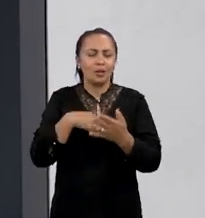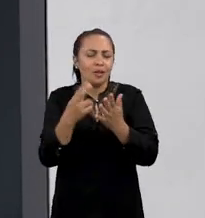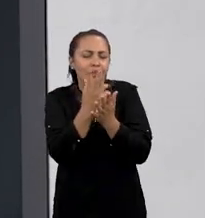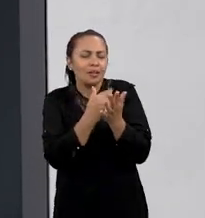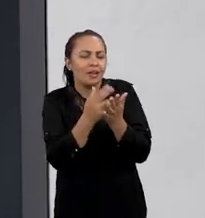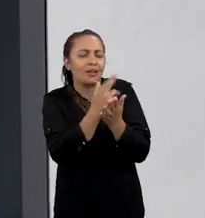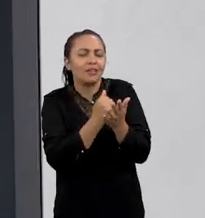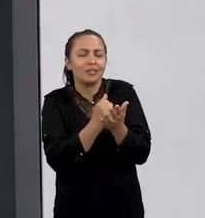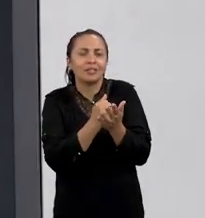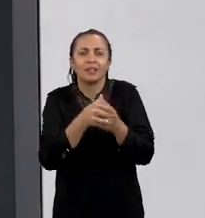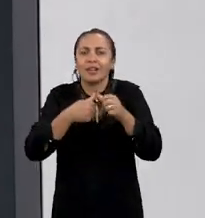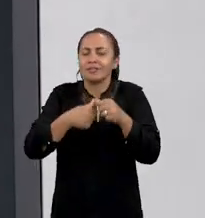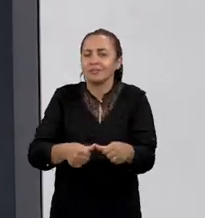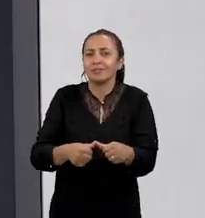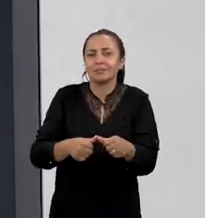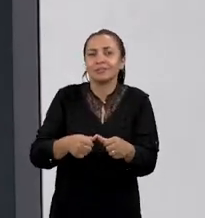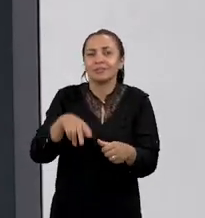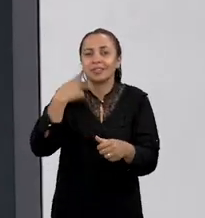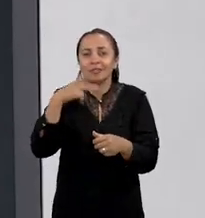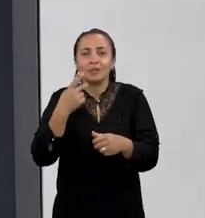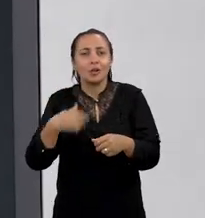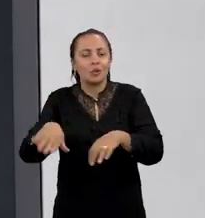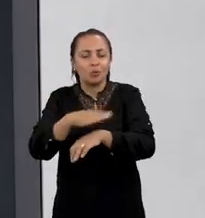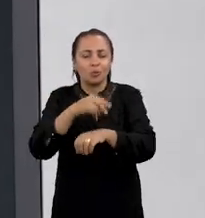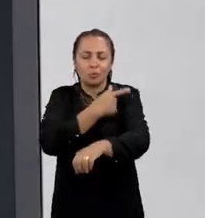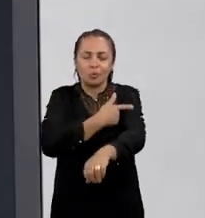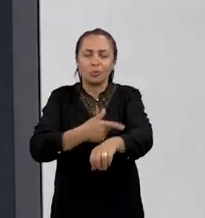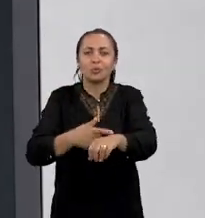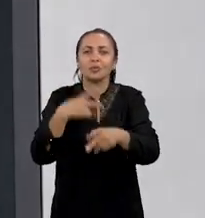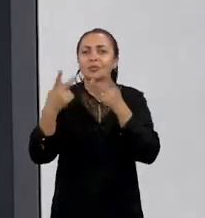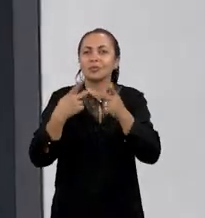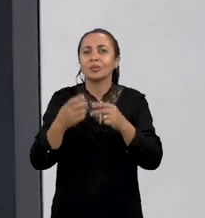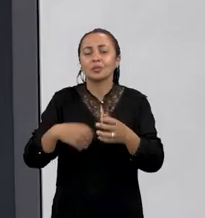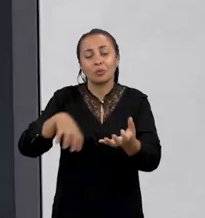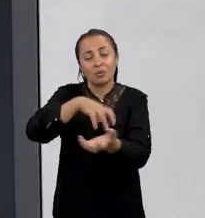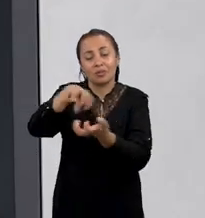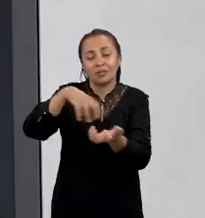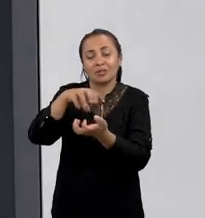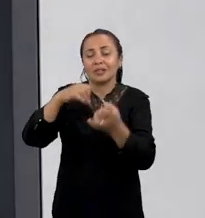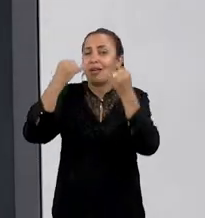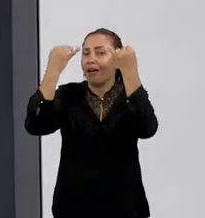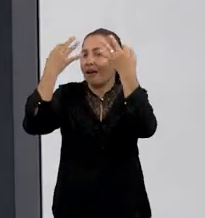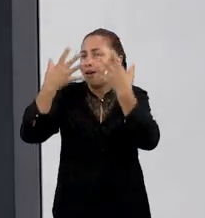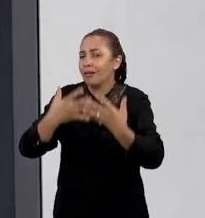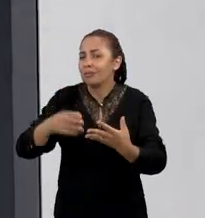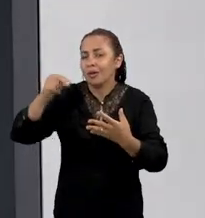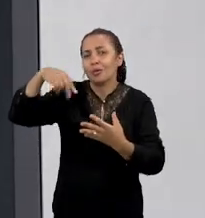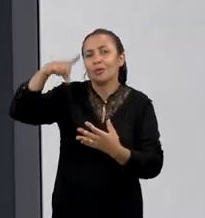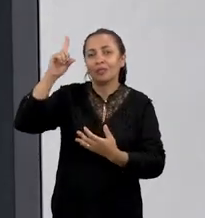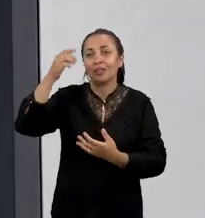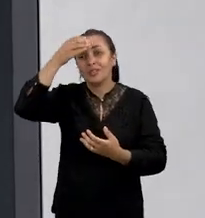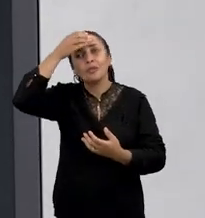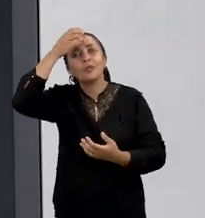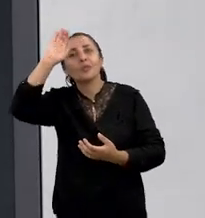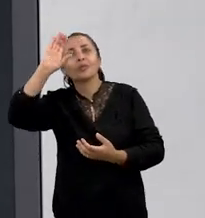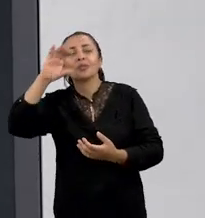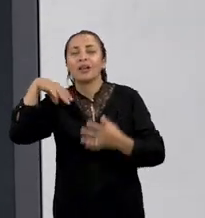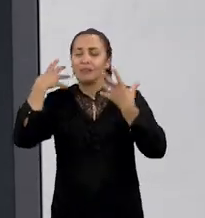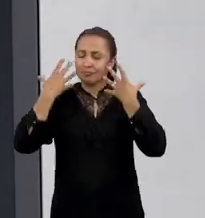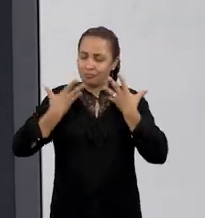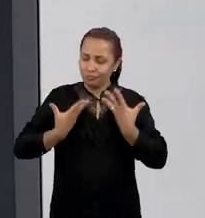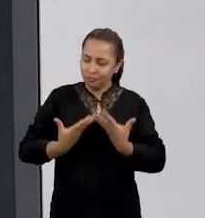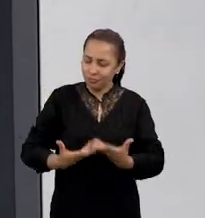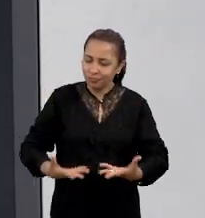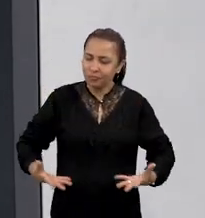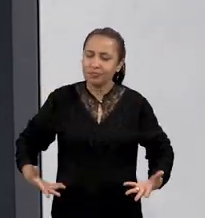populares são matrizes que falam sobre costumes, que nos dizem sobre as crises, que descrevem o Nordeste e a cultura